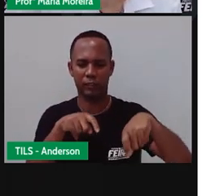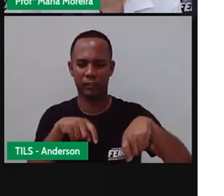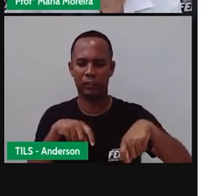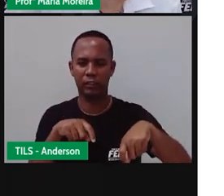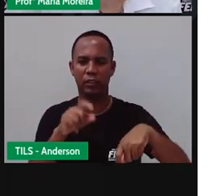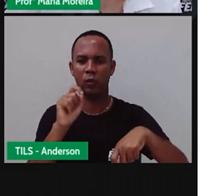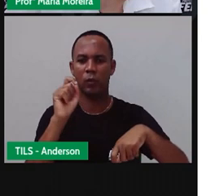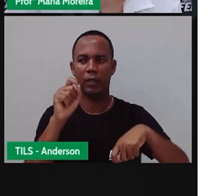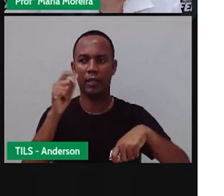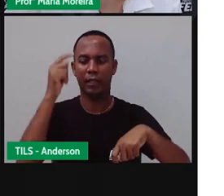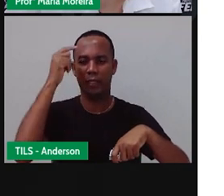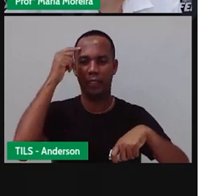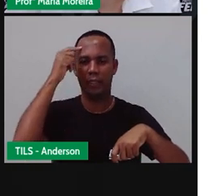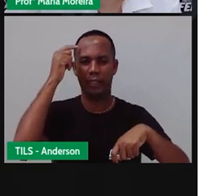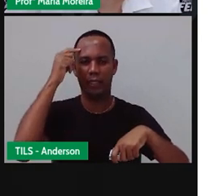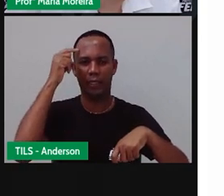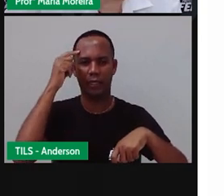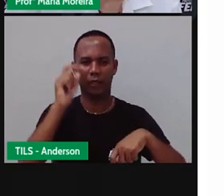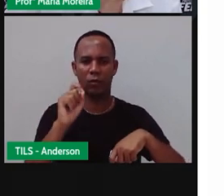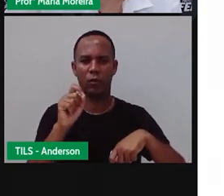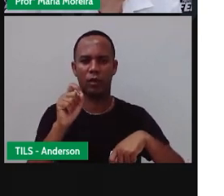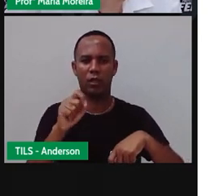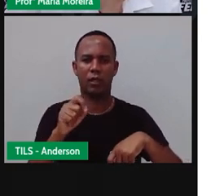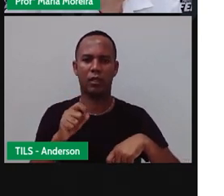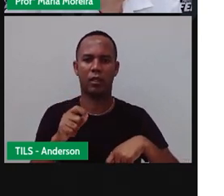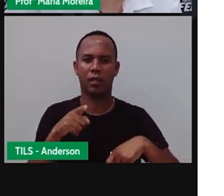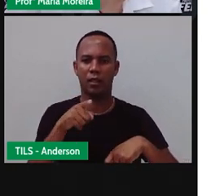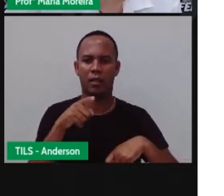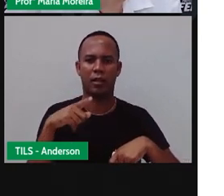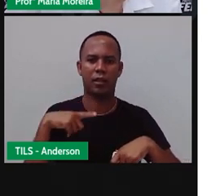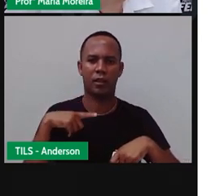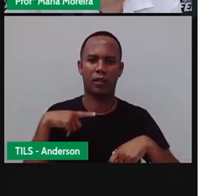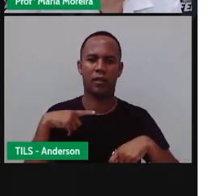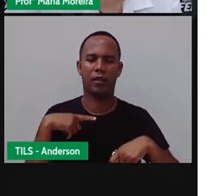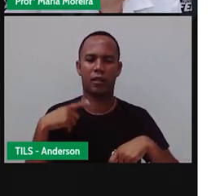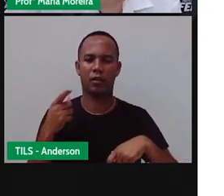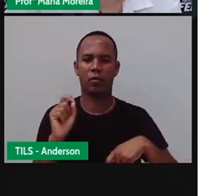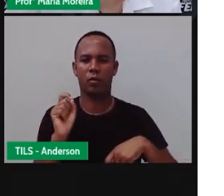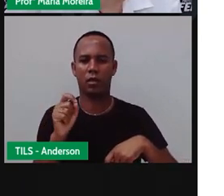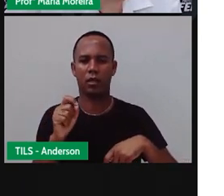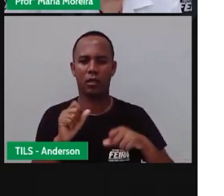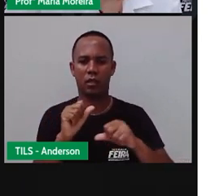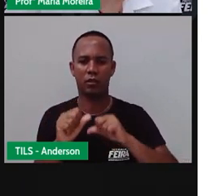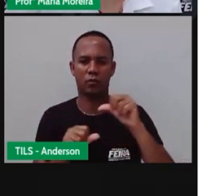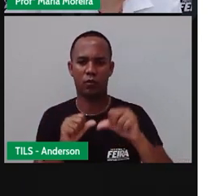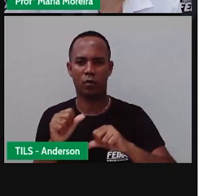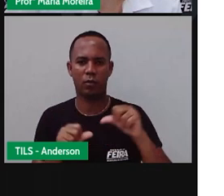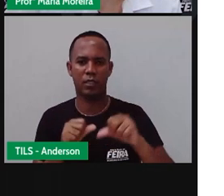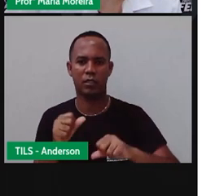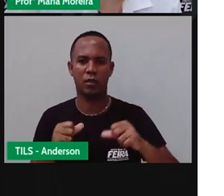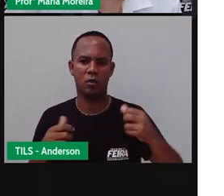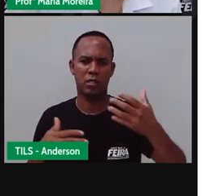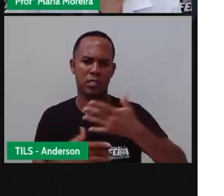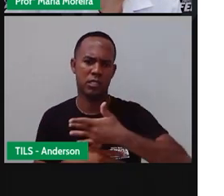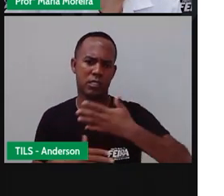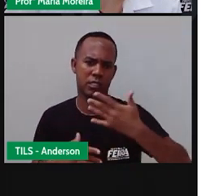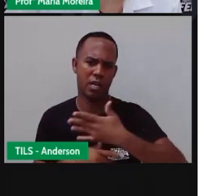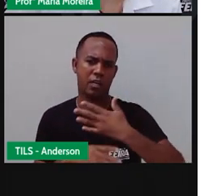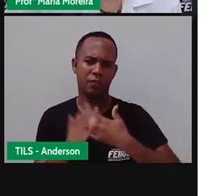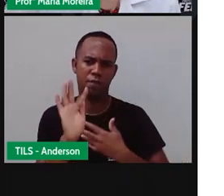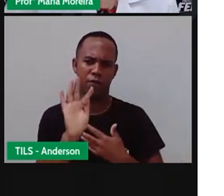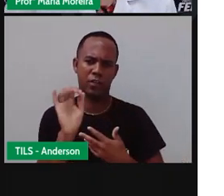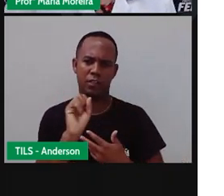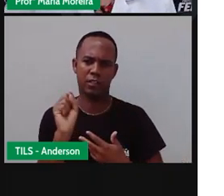fazia ideia de que pisava nas terras e no século seguinte seriam transformados na cidade de Feira de